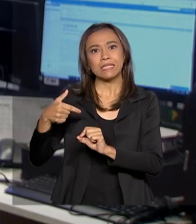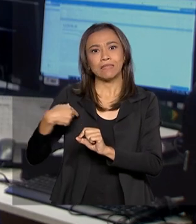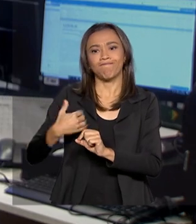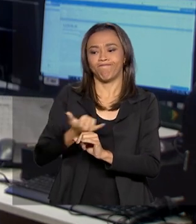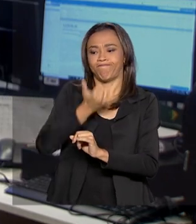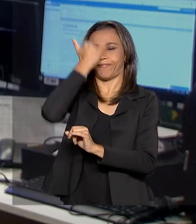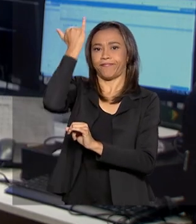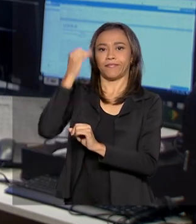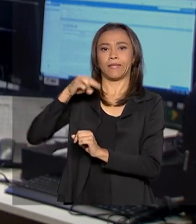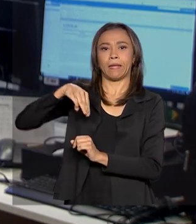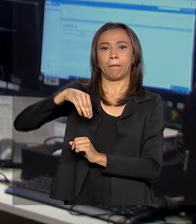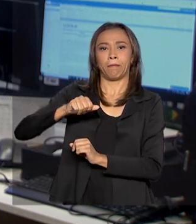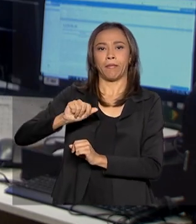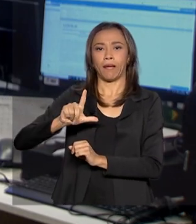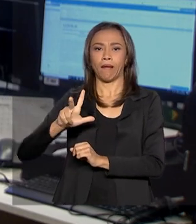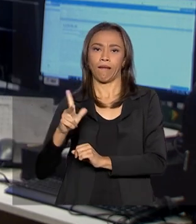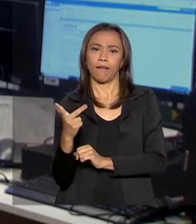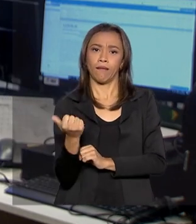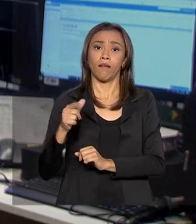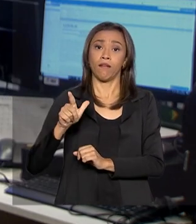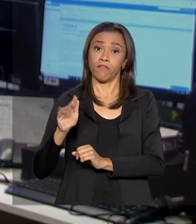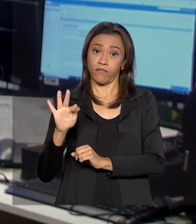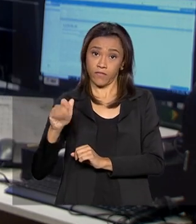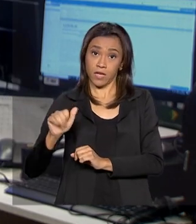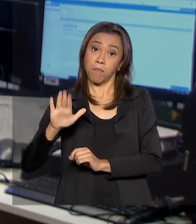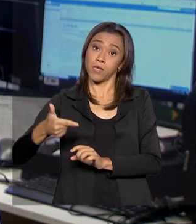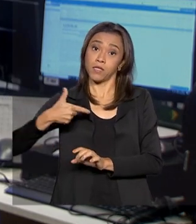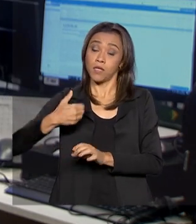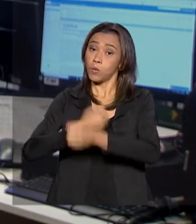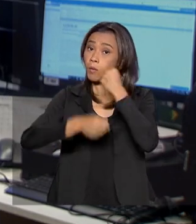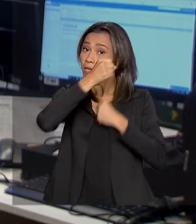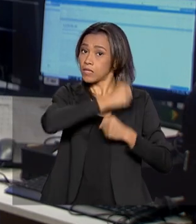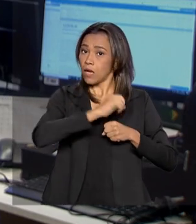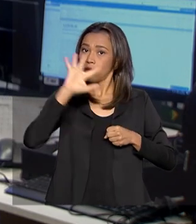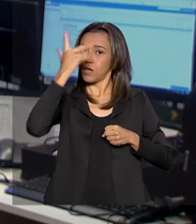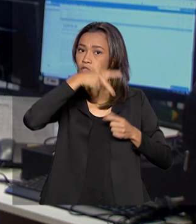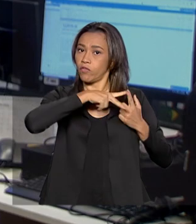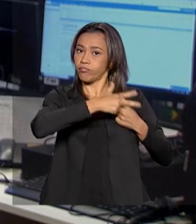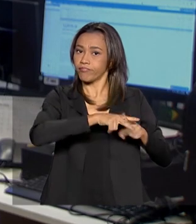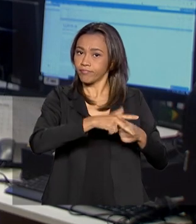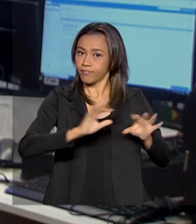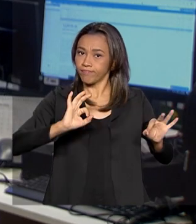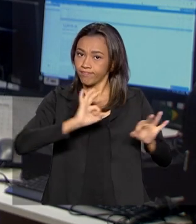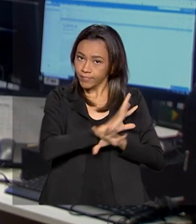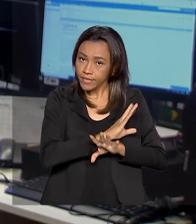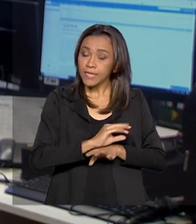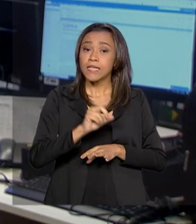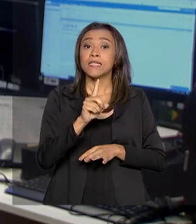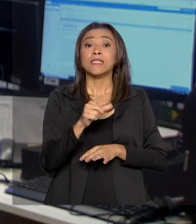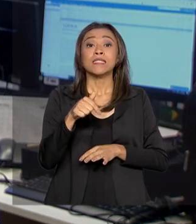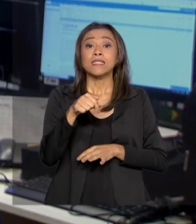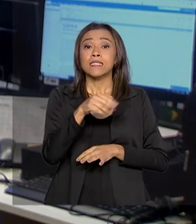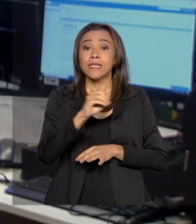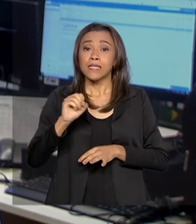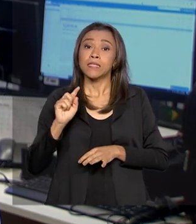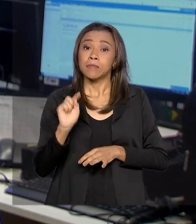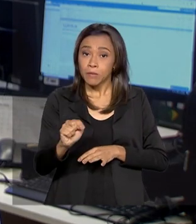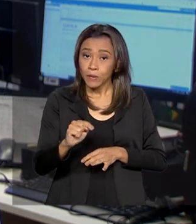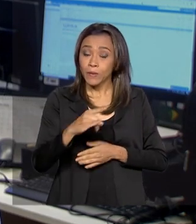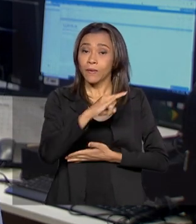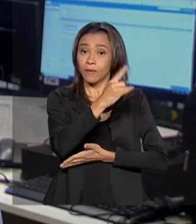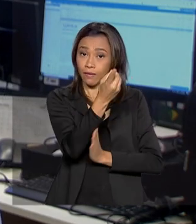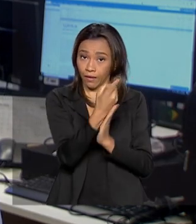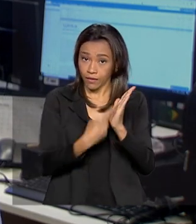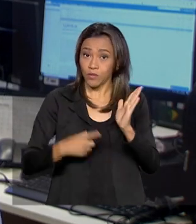fina, mas regularizaram a situação. No ano passado, 700 mil declarações tiveram problemas. Nesta primeira